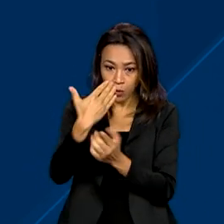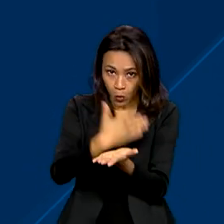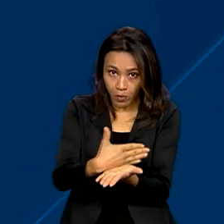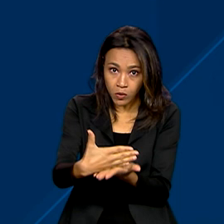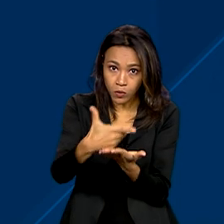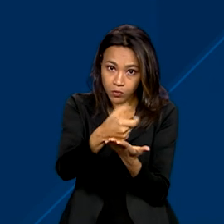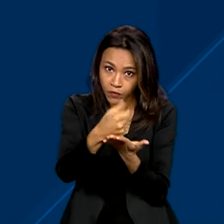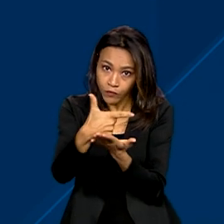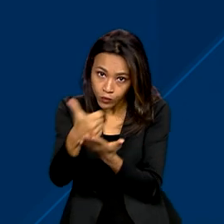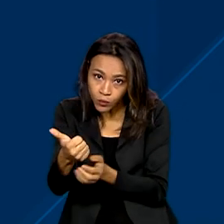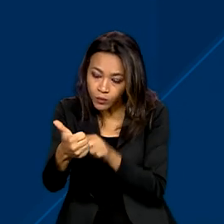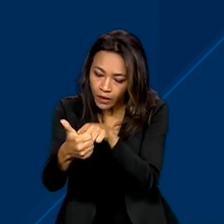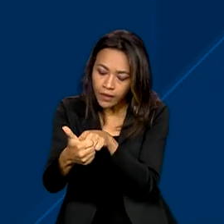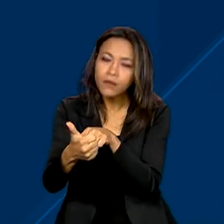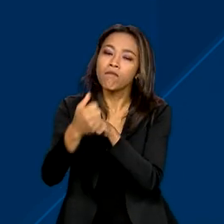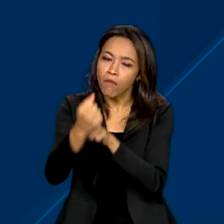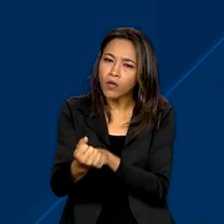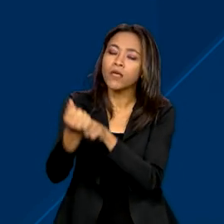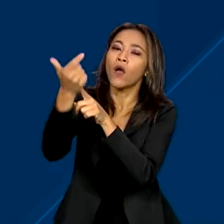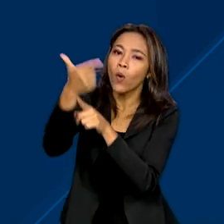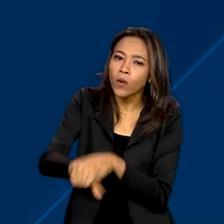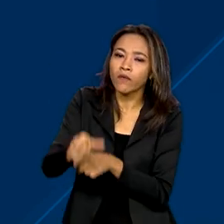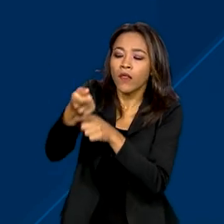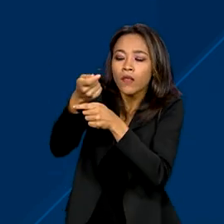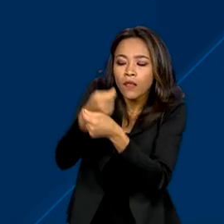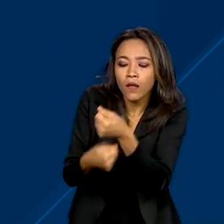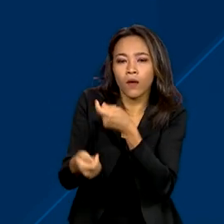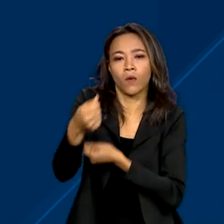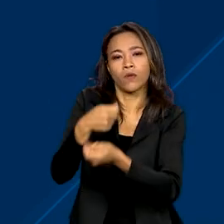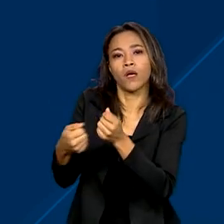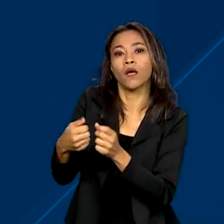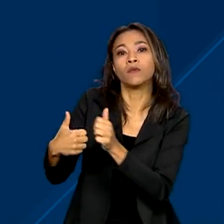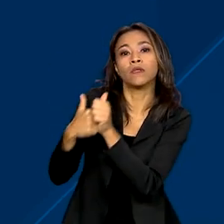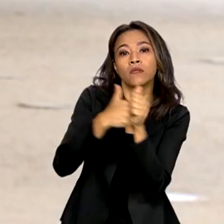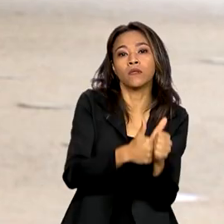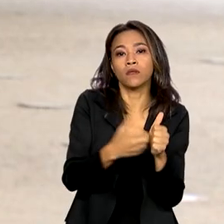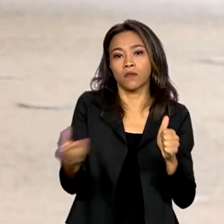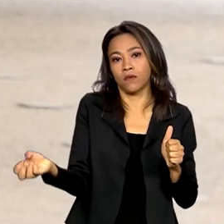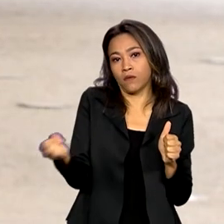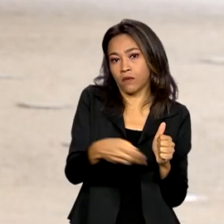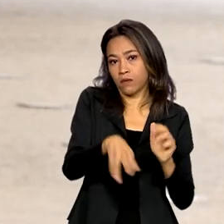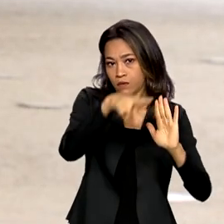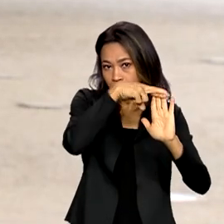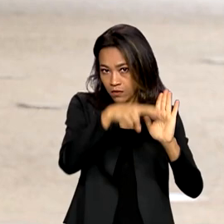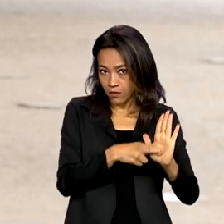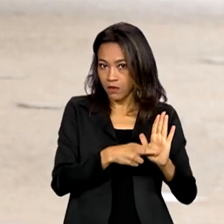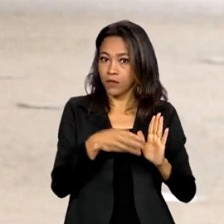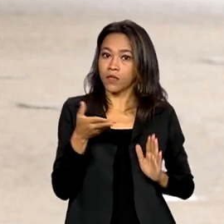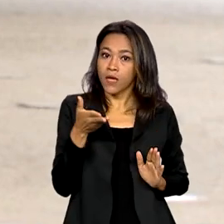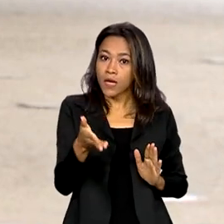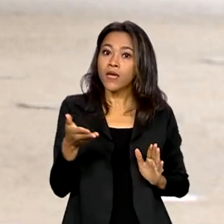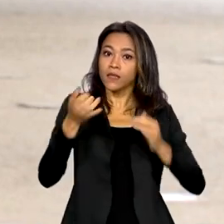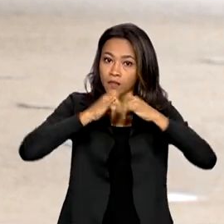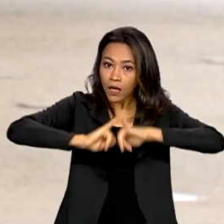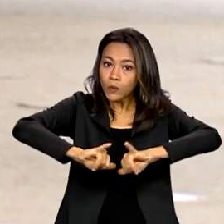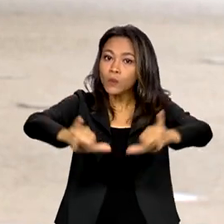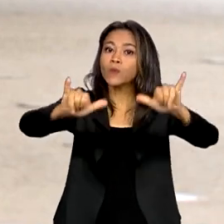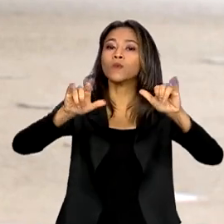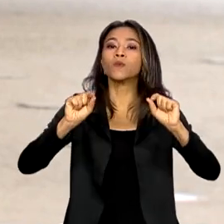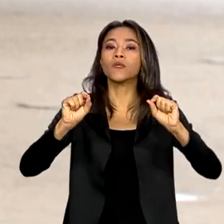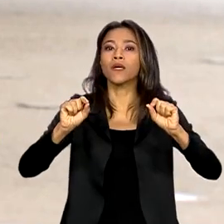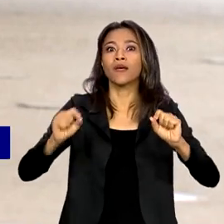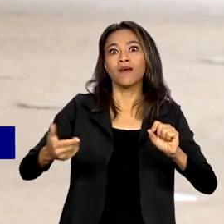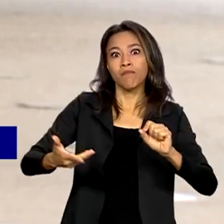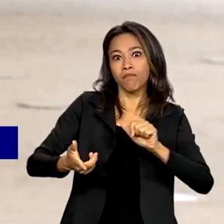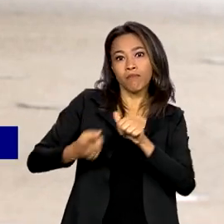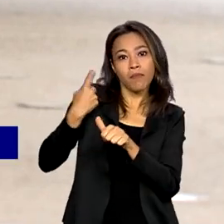podem ser renegociados pelas novas regras. Os anúncios vieram depois de uma reunião